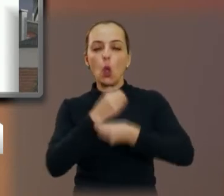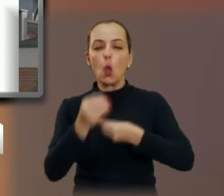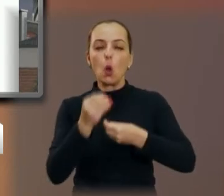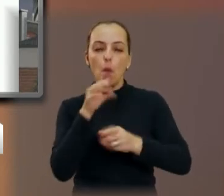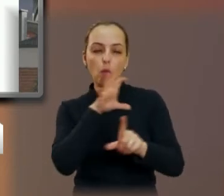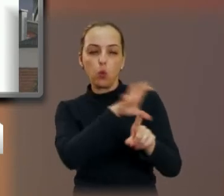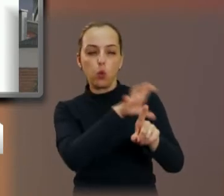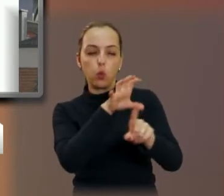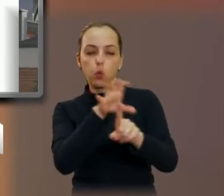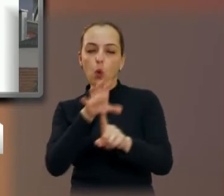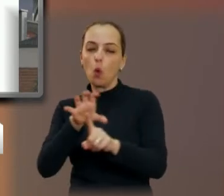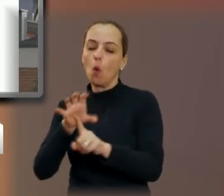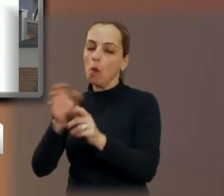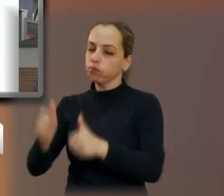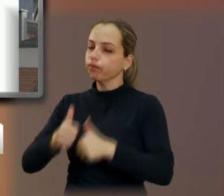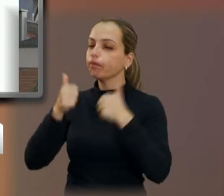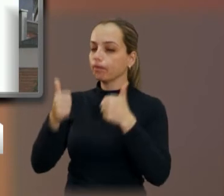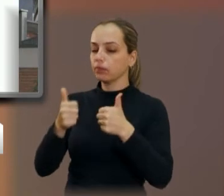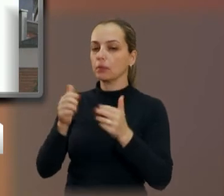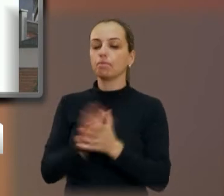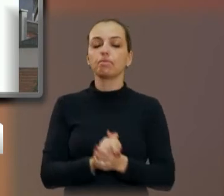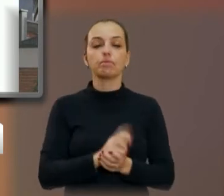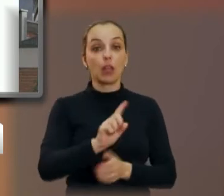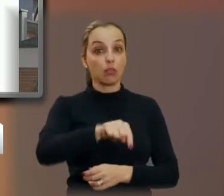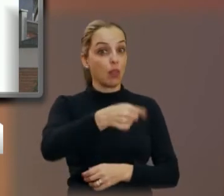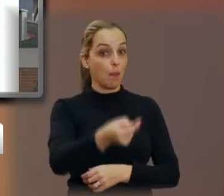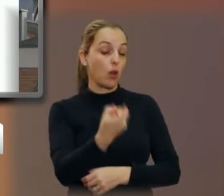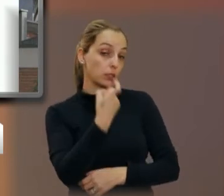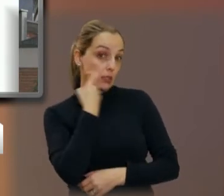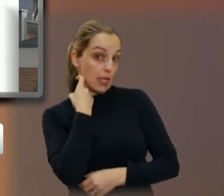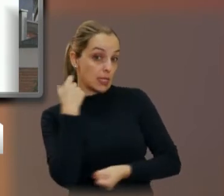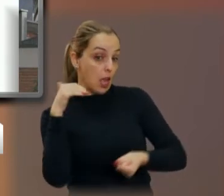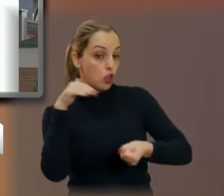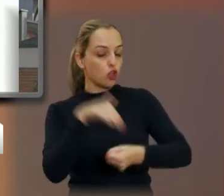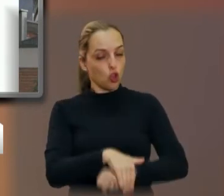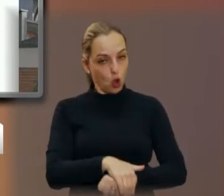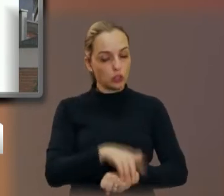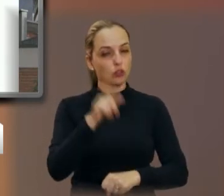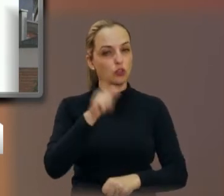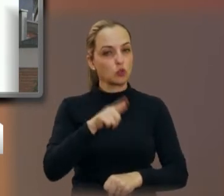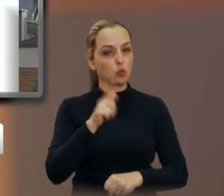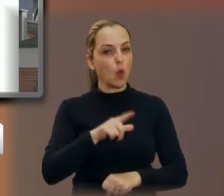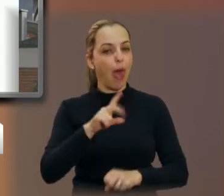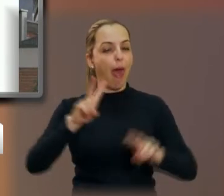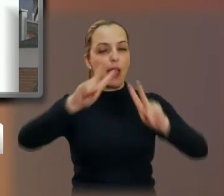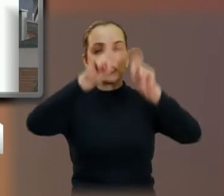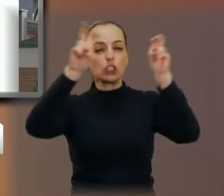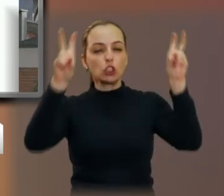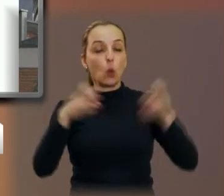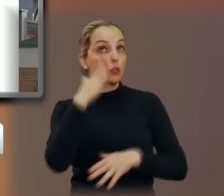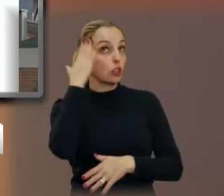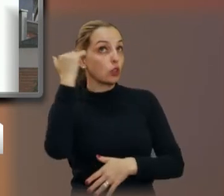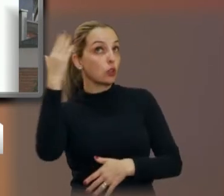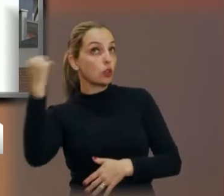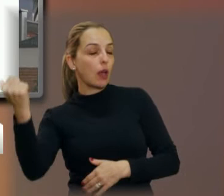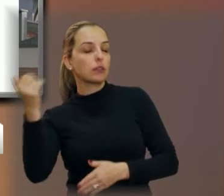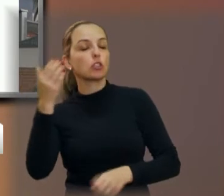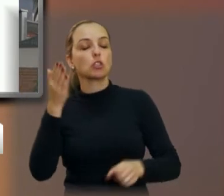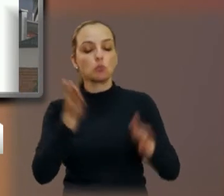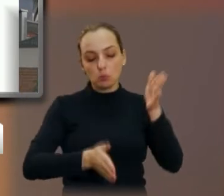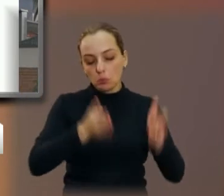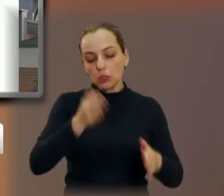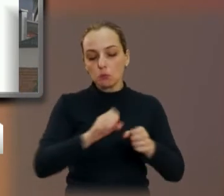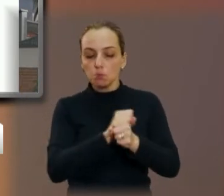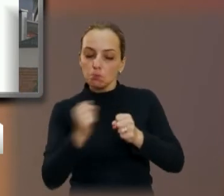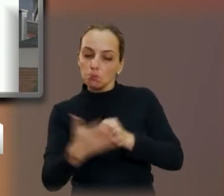Influenciar para o Bem. Na sexta-feira, Sala no Zoom, às 20 horas, Cases de Sucesso de Empreendedorismo durante a pandemia, com o Grupo